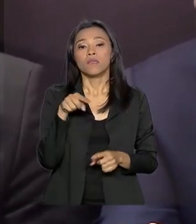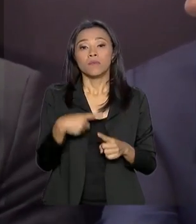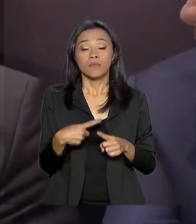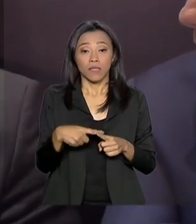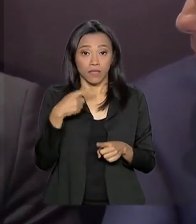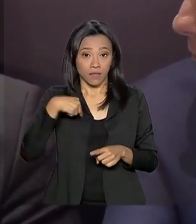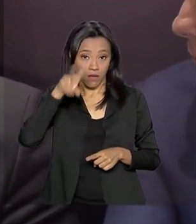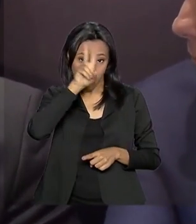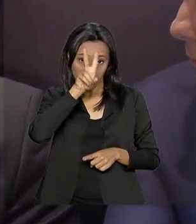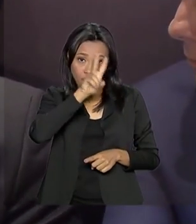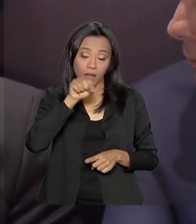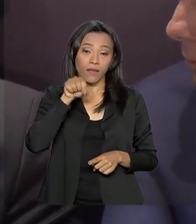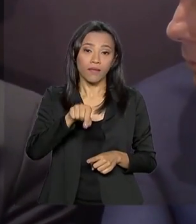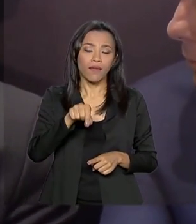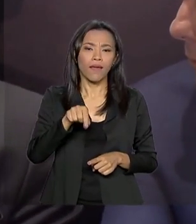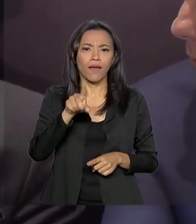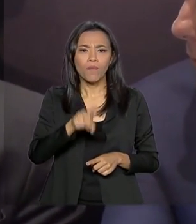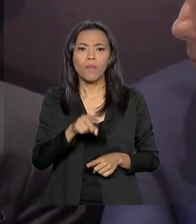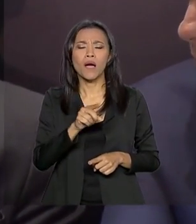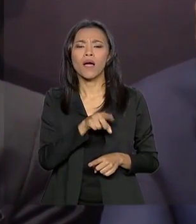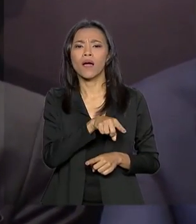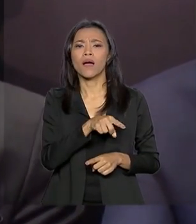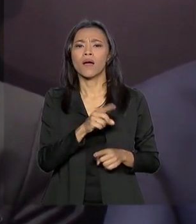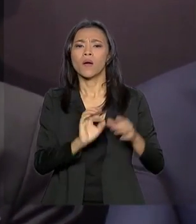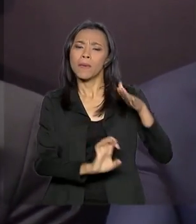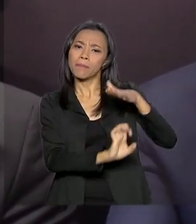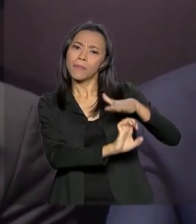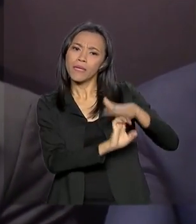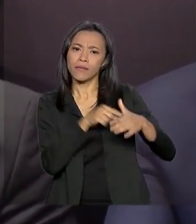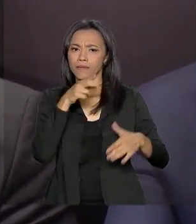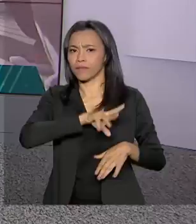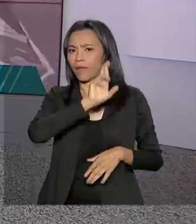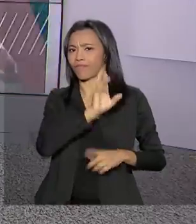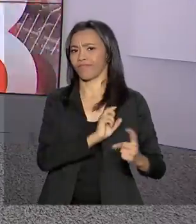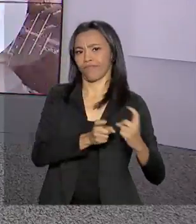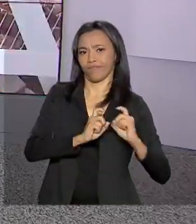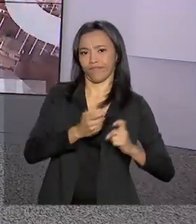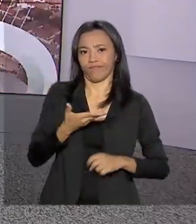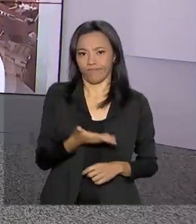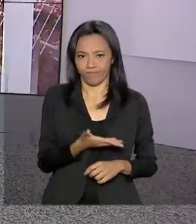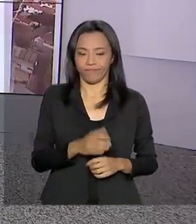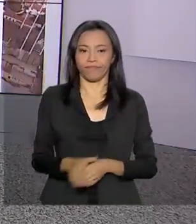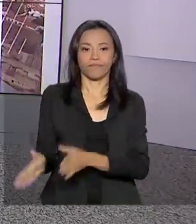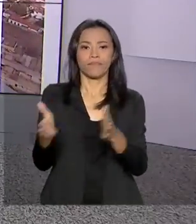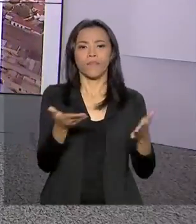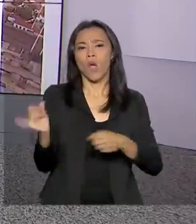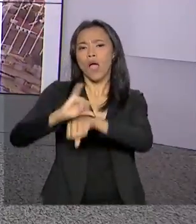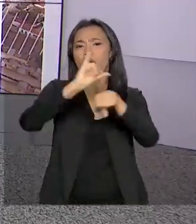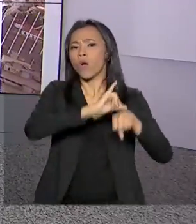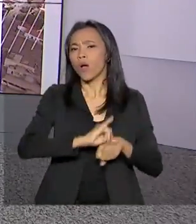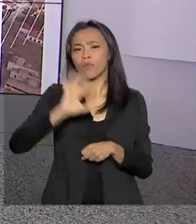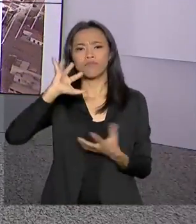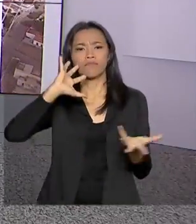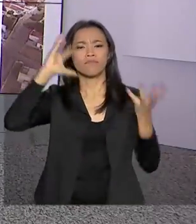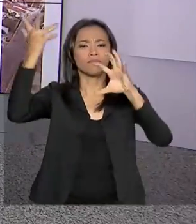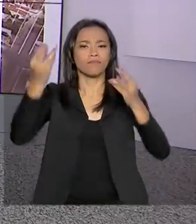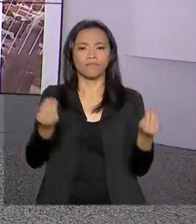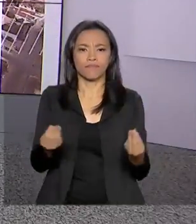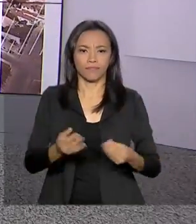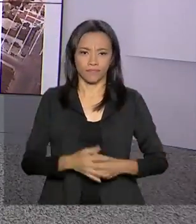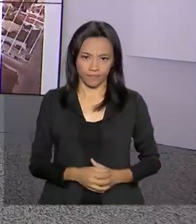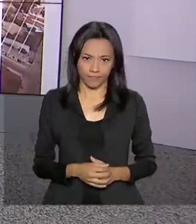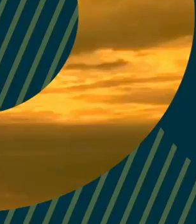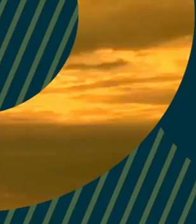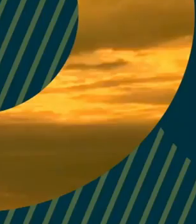vamos lembrar que o que está sendo explorado pela concessão é um bem da União, um bem reversível. Hora de saber como fica o tempo em algumas capitais.